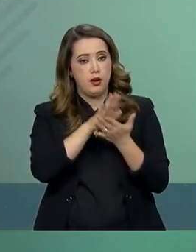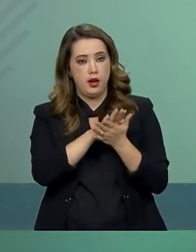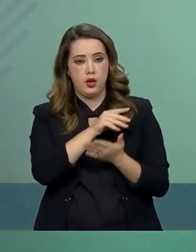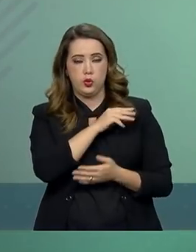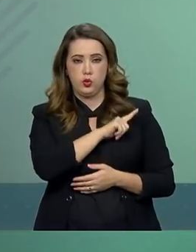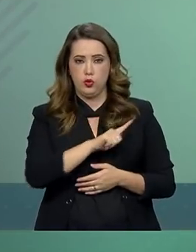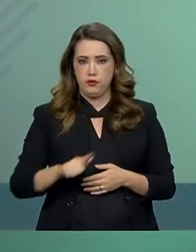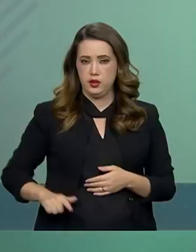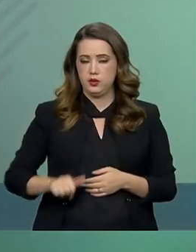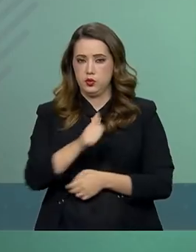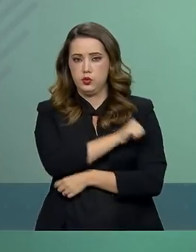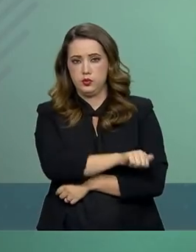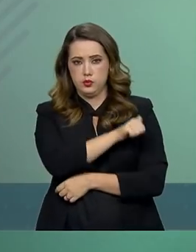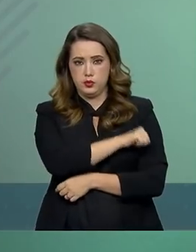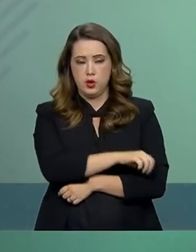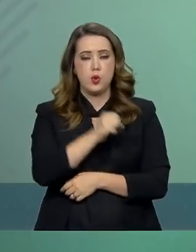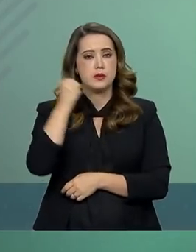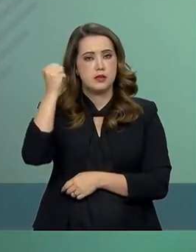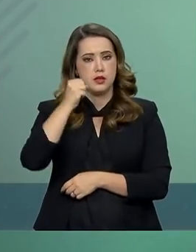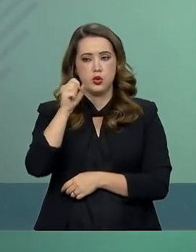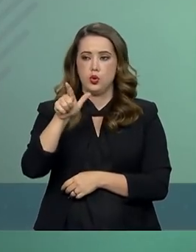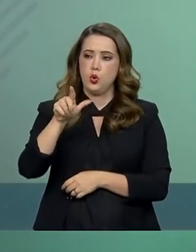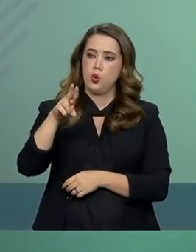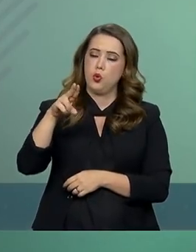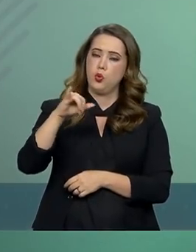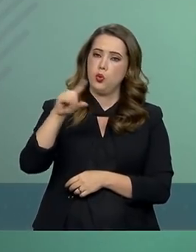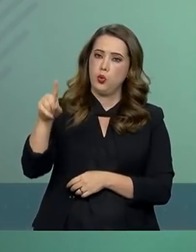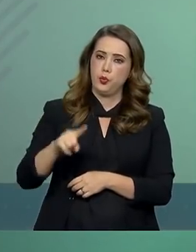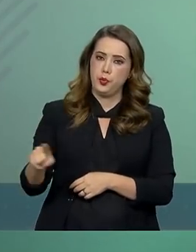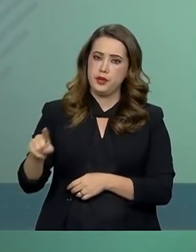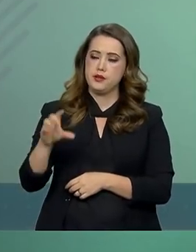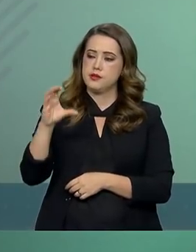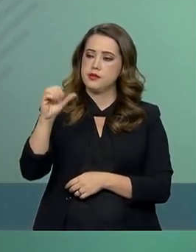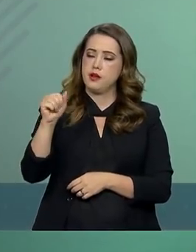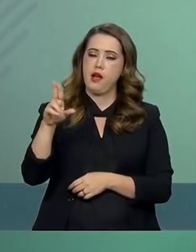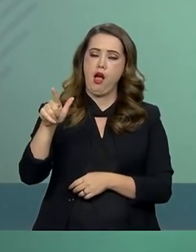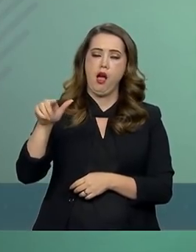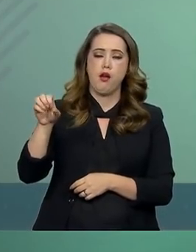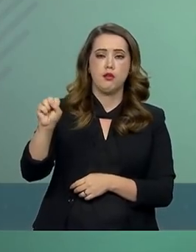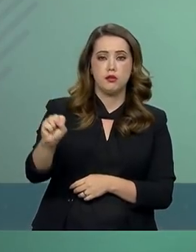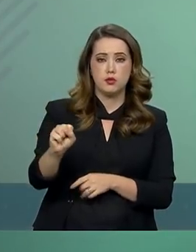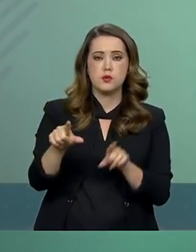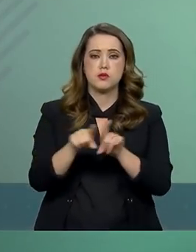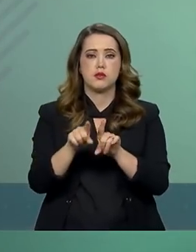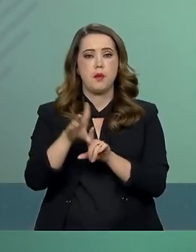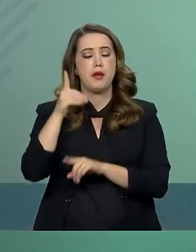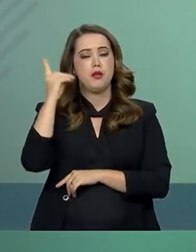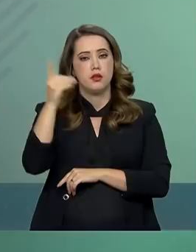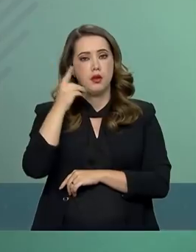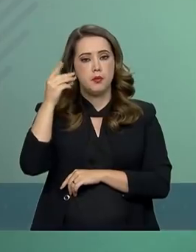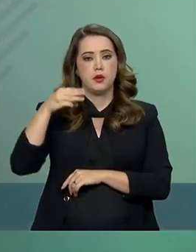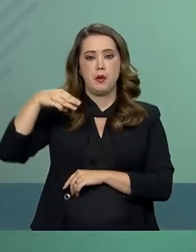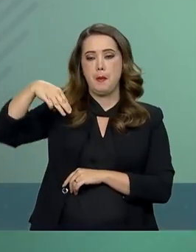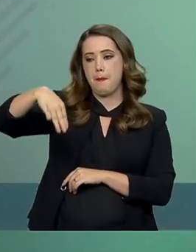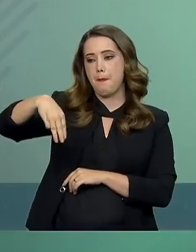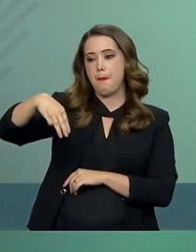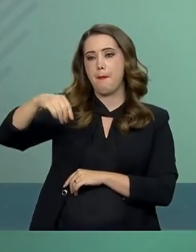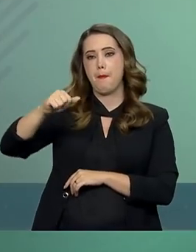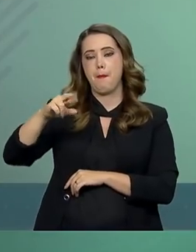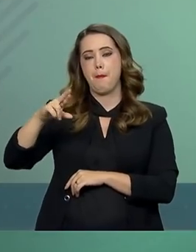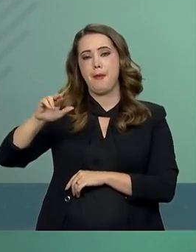senador Luiz Carlos Reins, do PP do Rio Grande do Sul, o deputado Marcel Van Hatten,